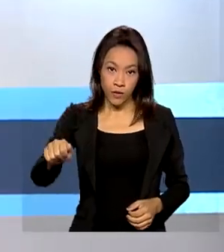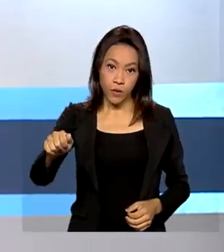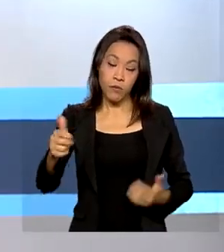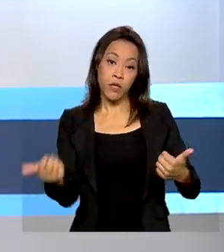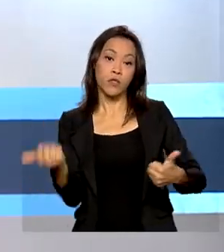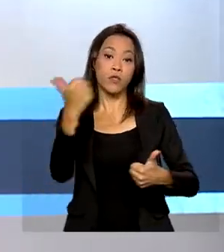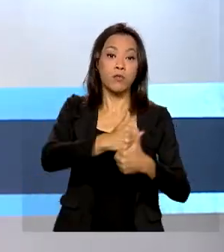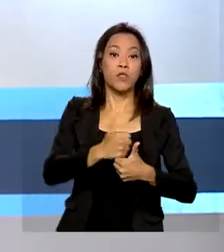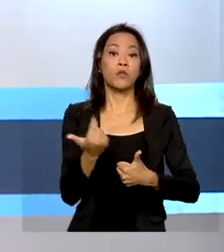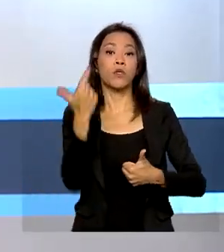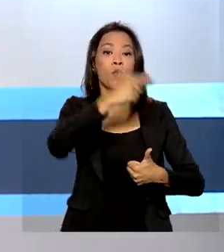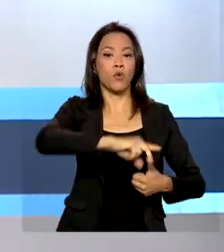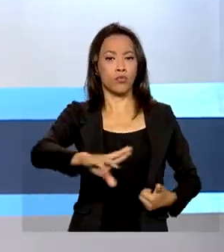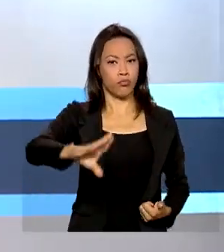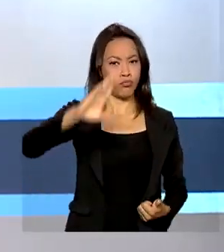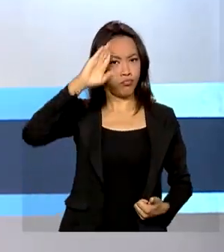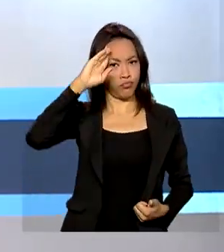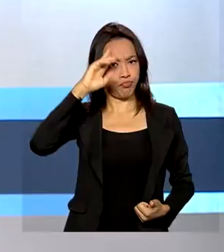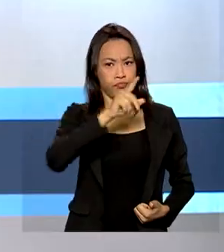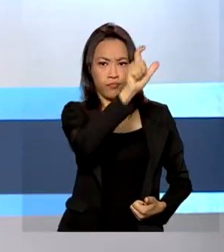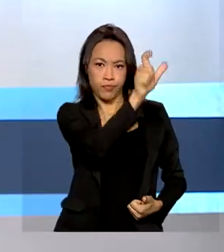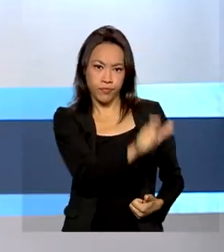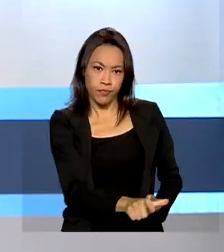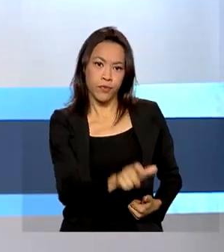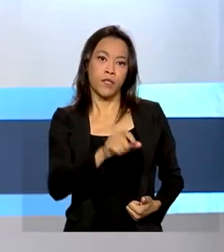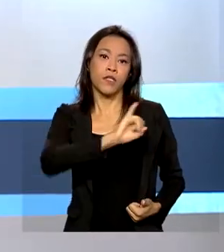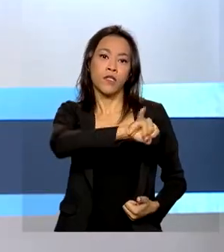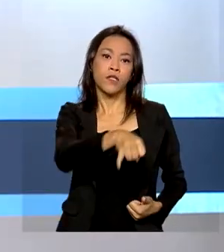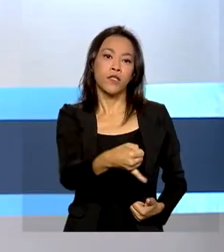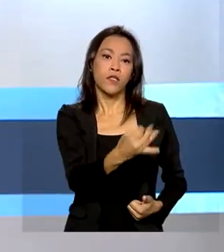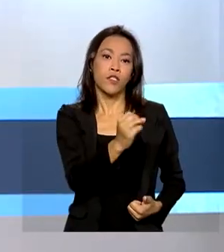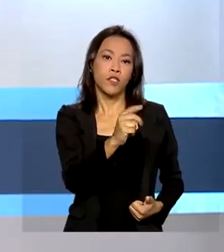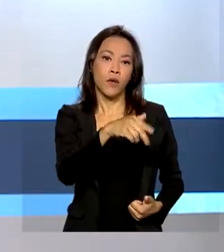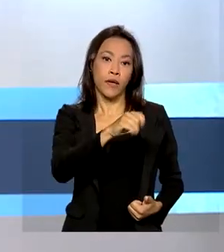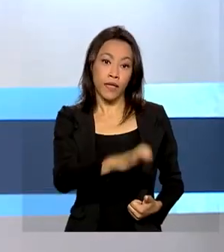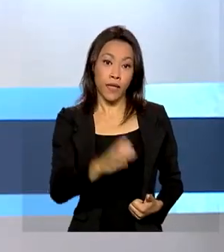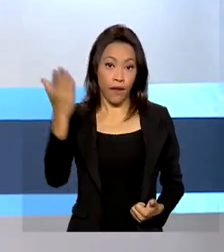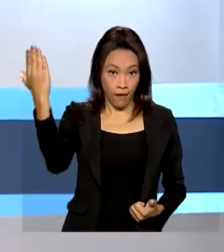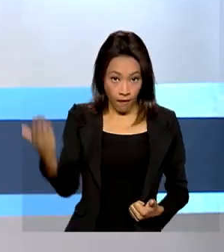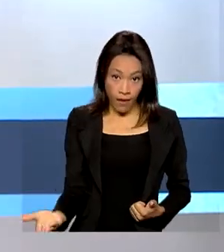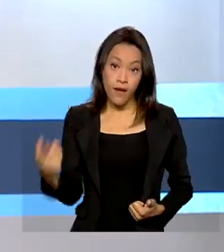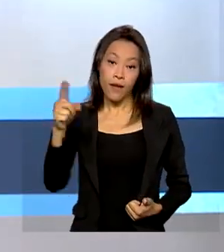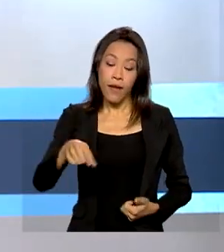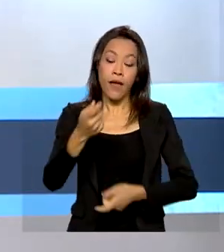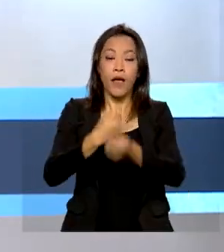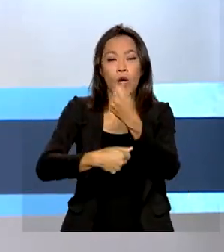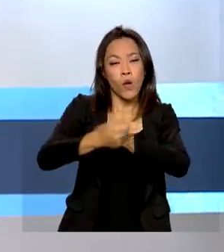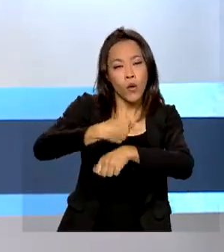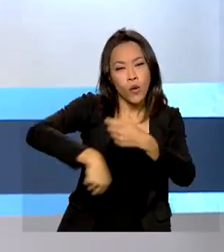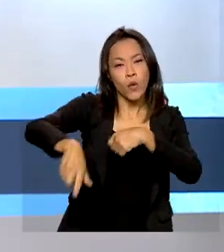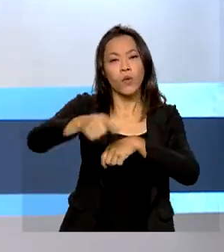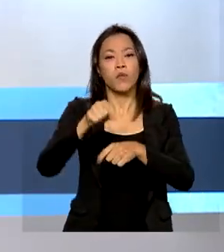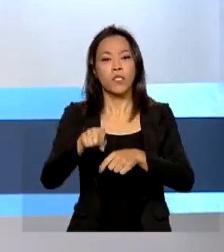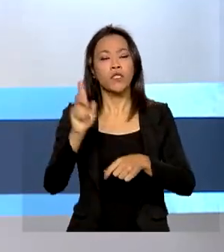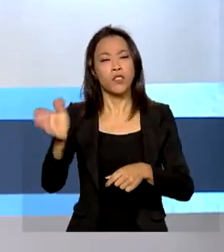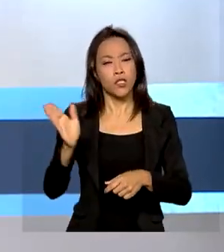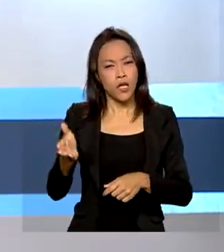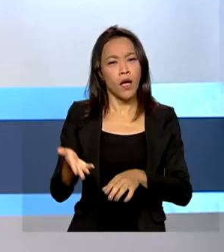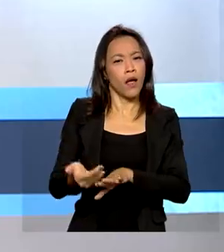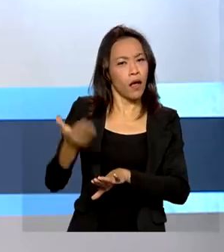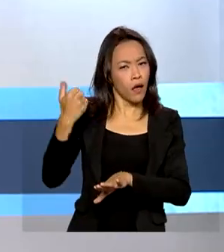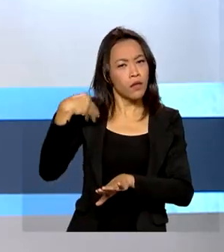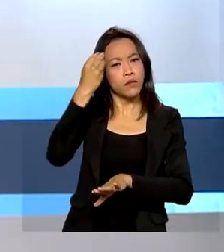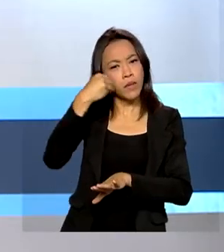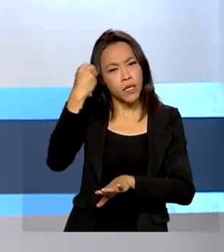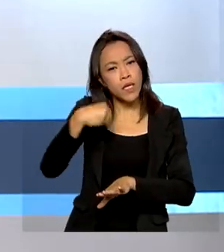ao general Joaquim Silva e Luna. Adriano Pires é economista e já foi superintendente de abastecimento, importação